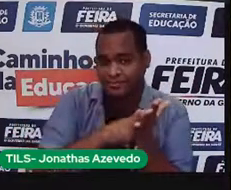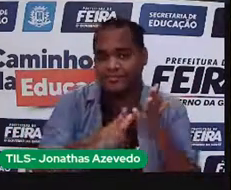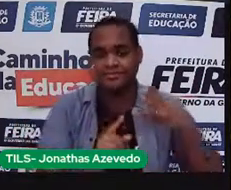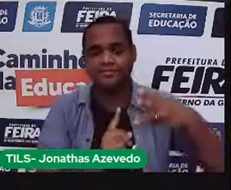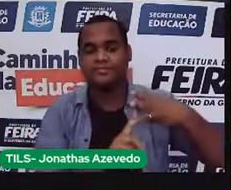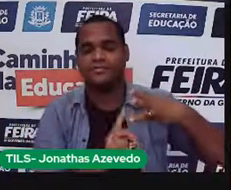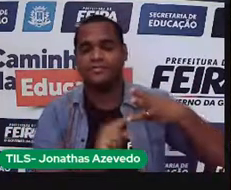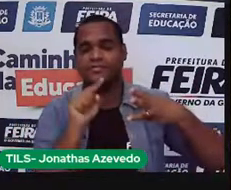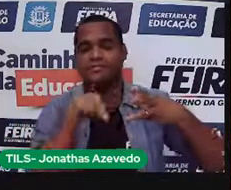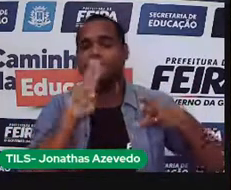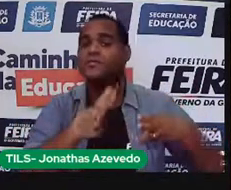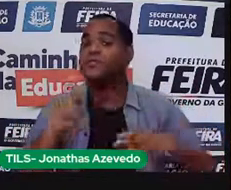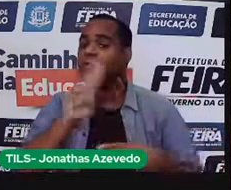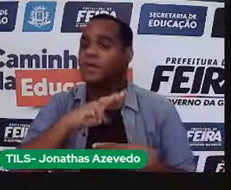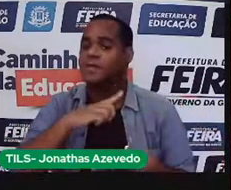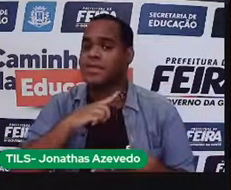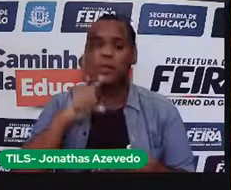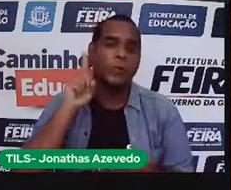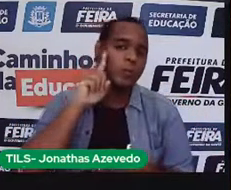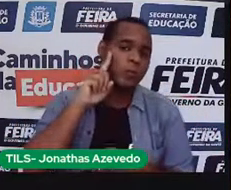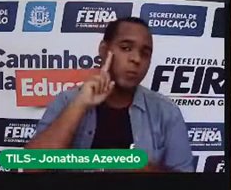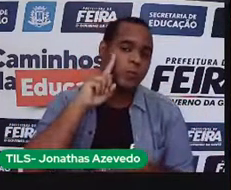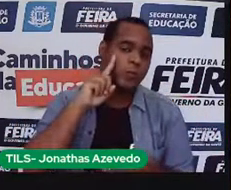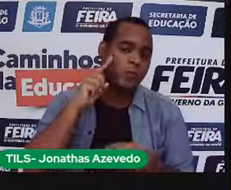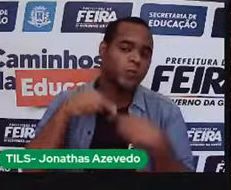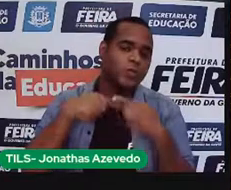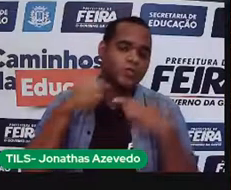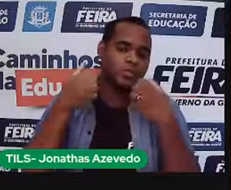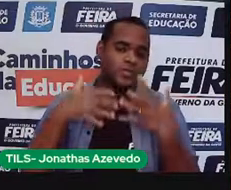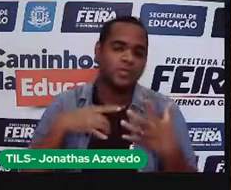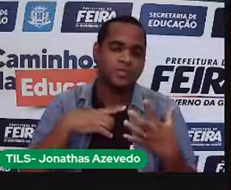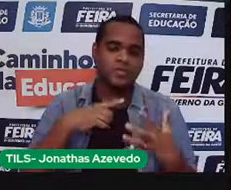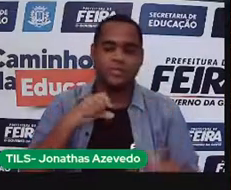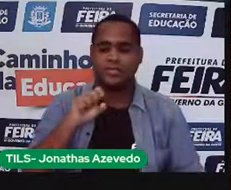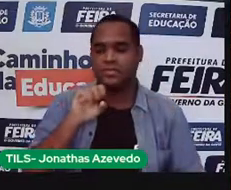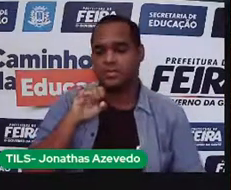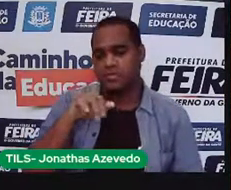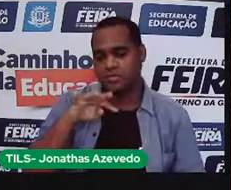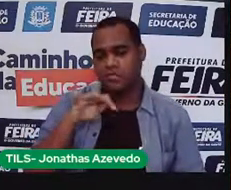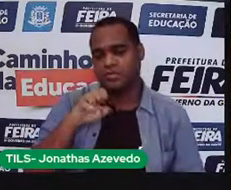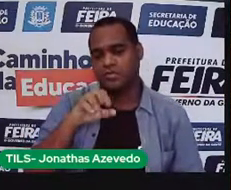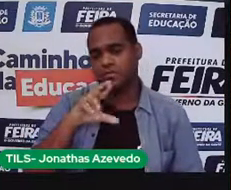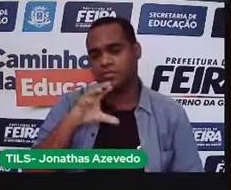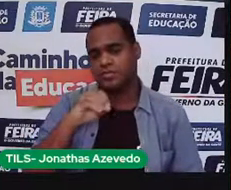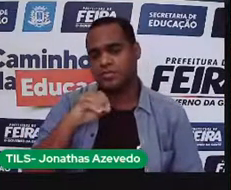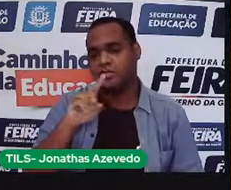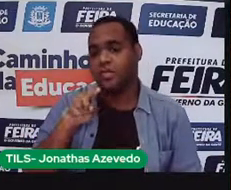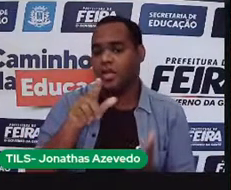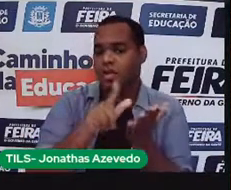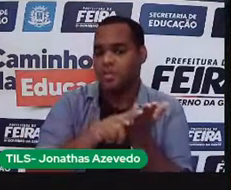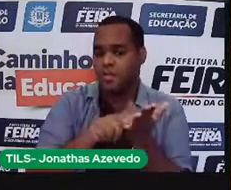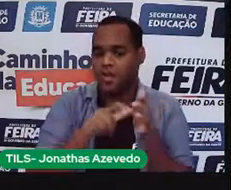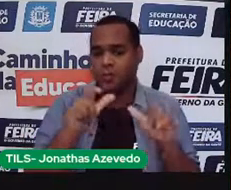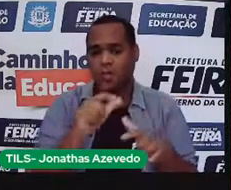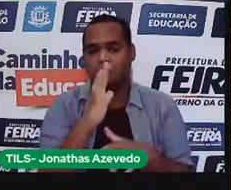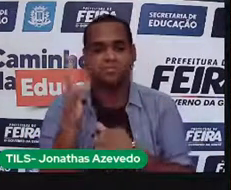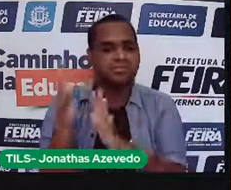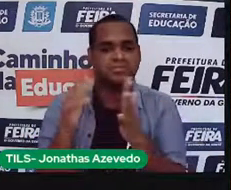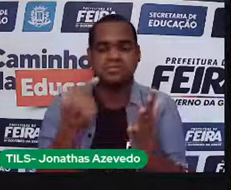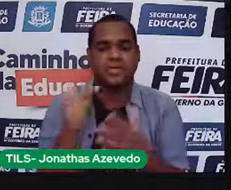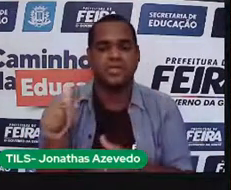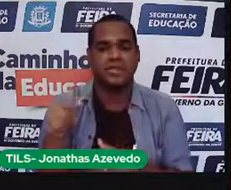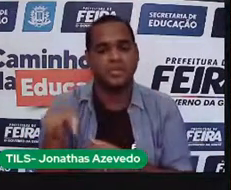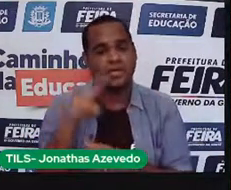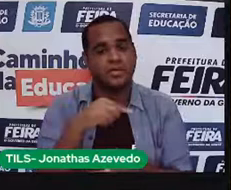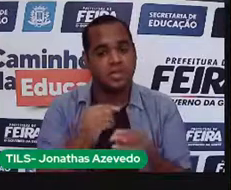utiliza tanto no nosso dia a dia. E também é um material sintético. Não existe papel na natureza. Existem as árvores